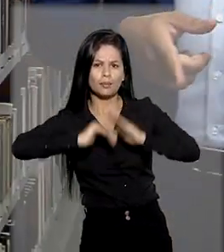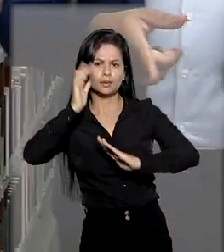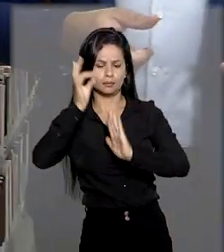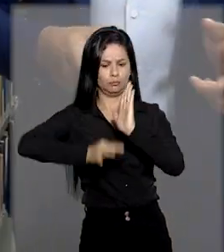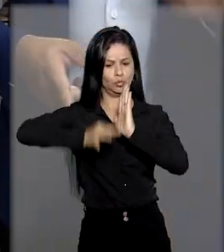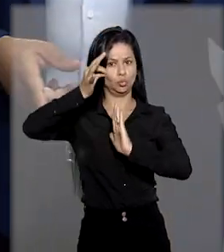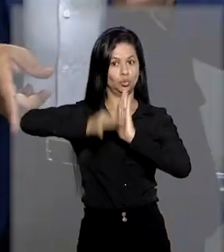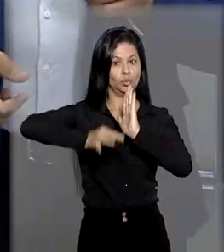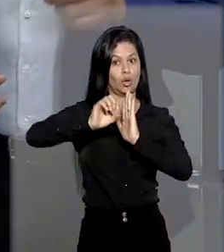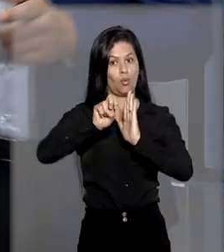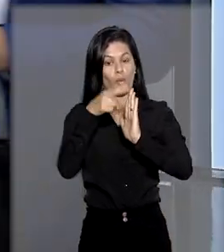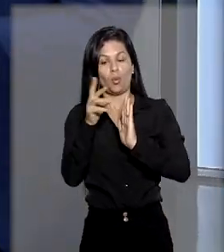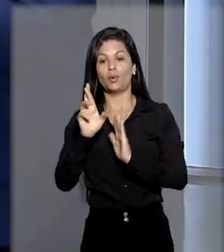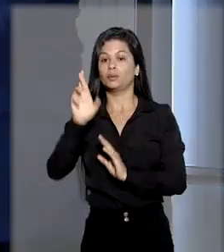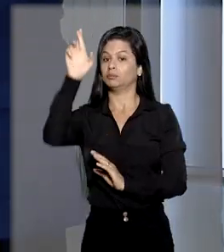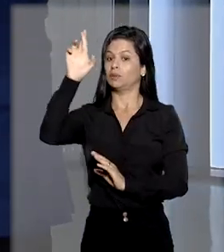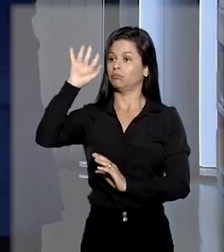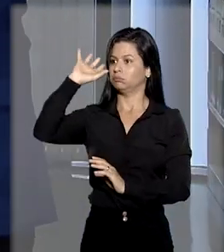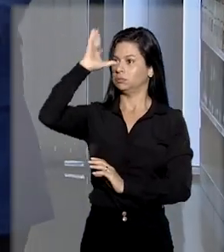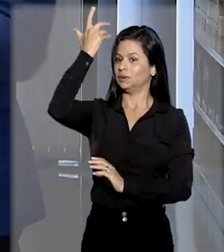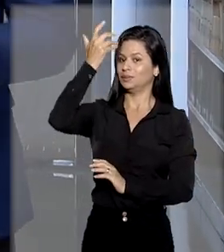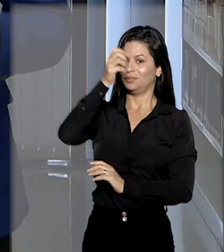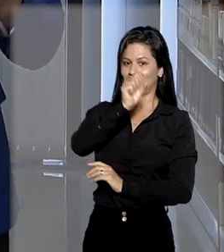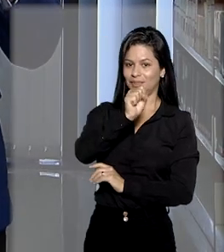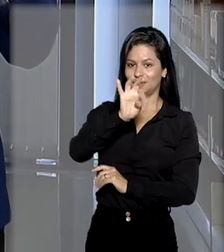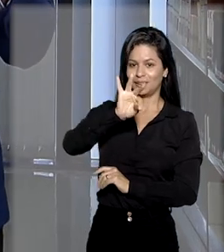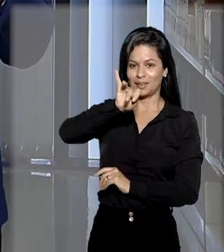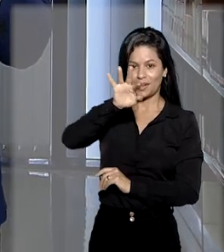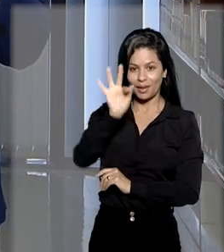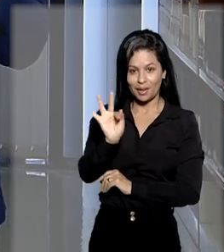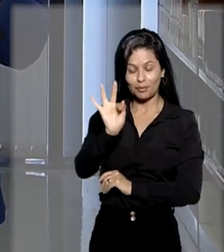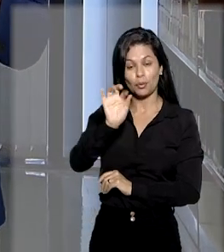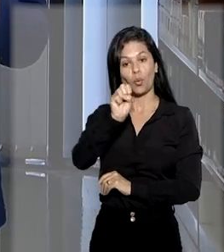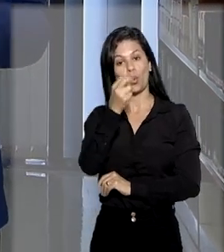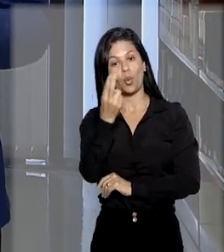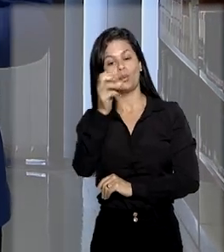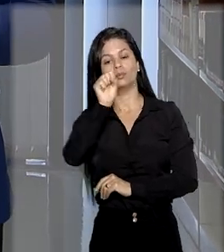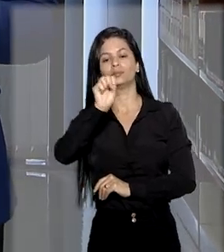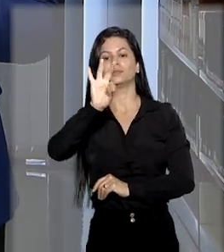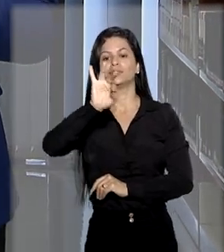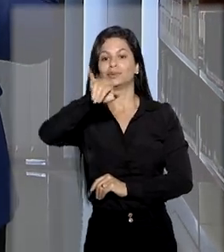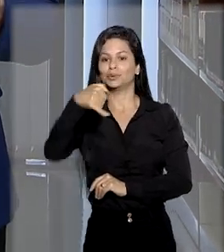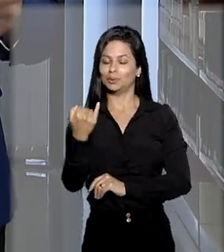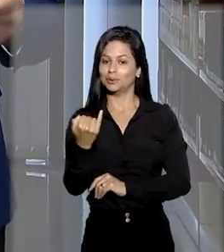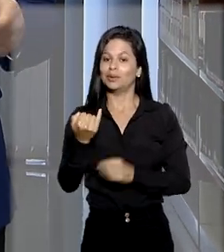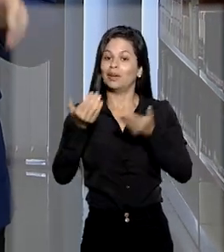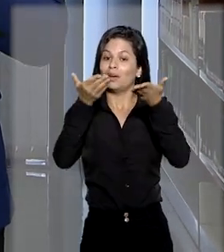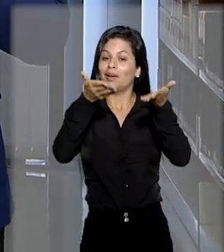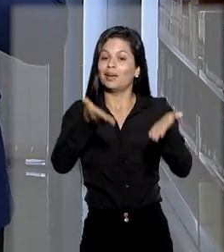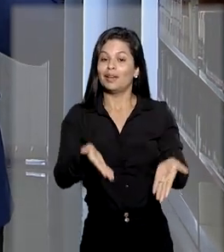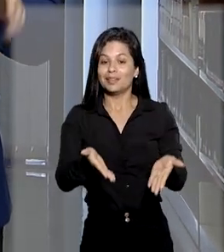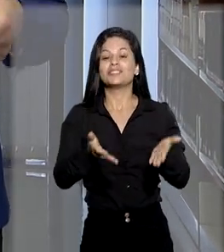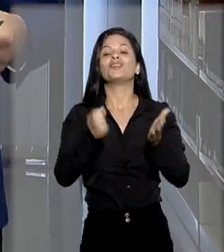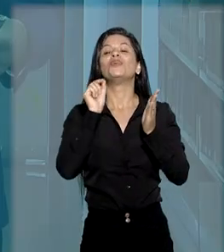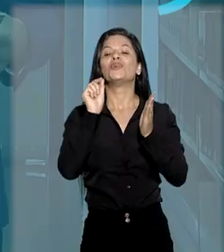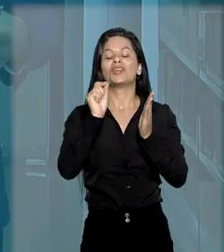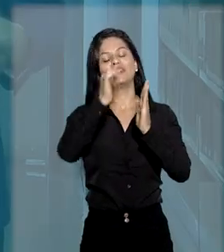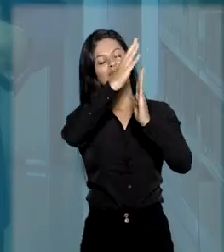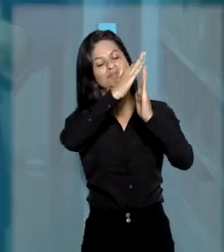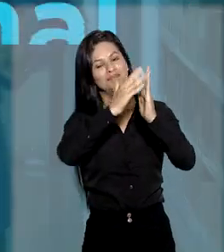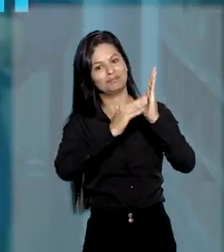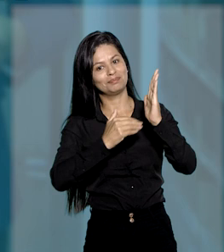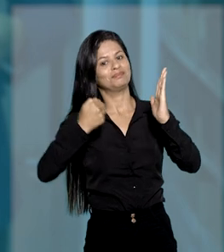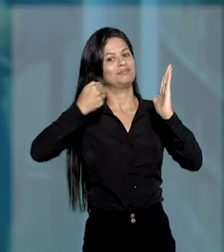autoridade de decisões do STF e do STJ. Essa é a reclamação